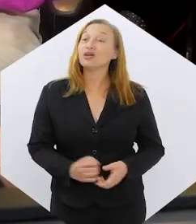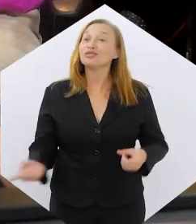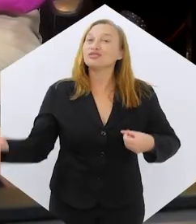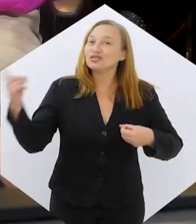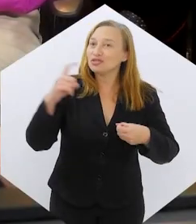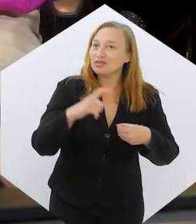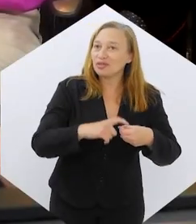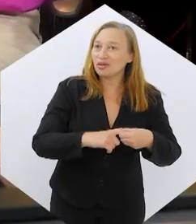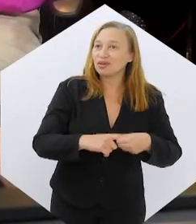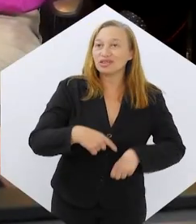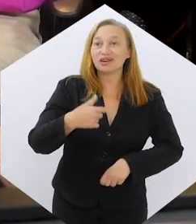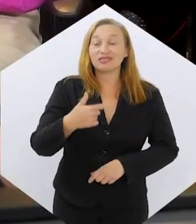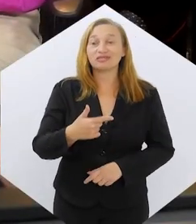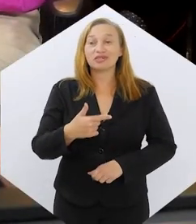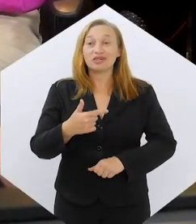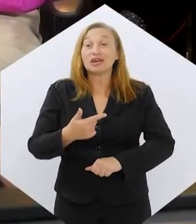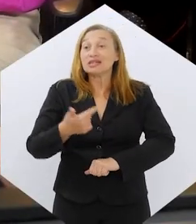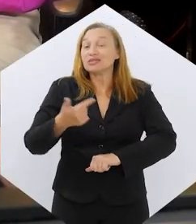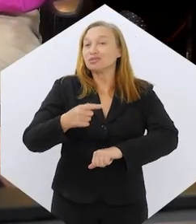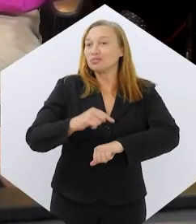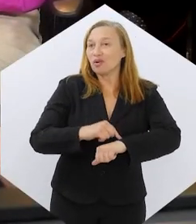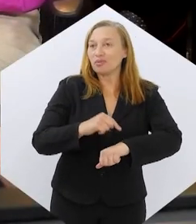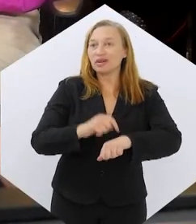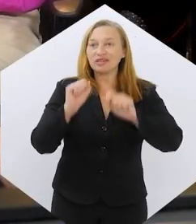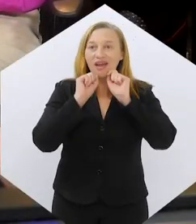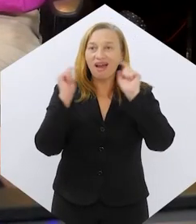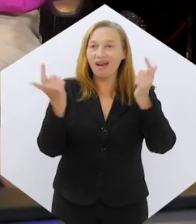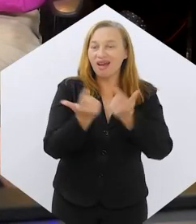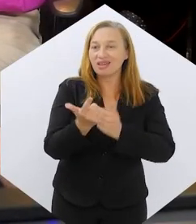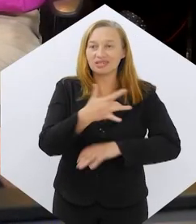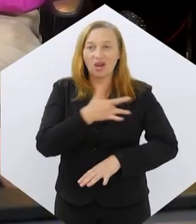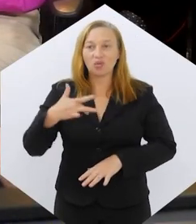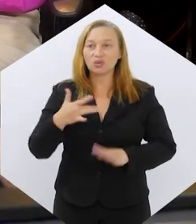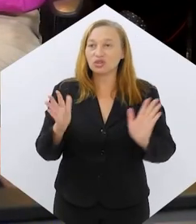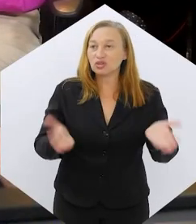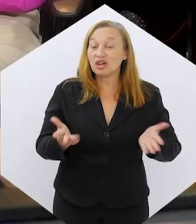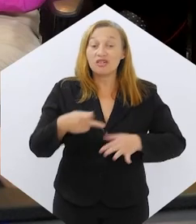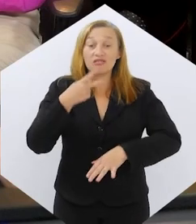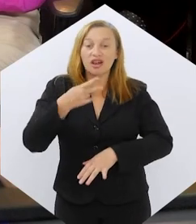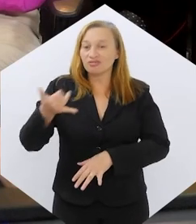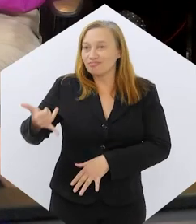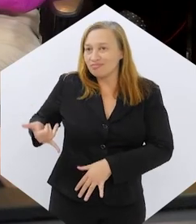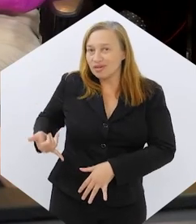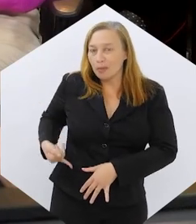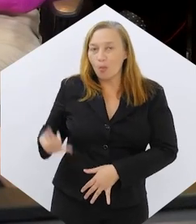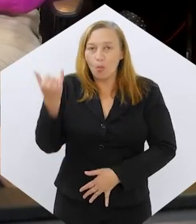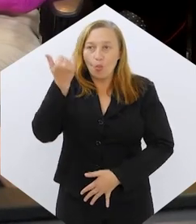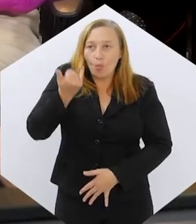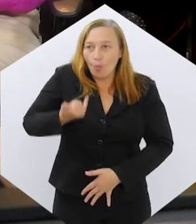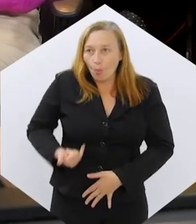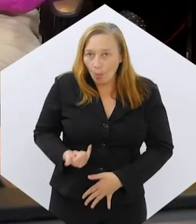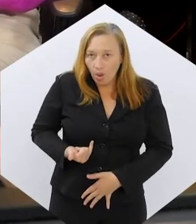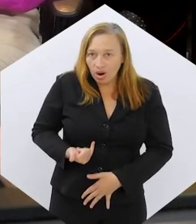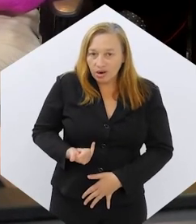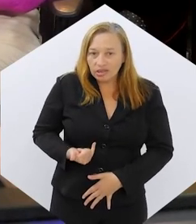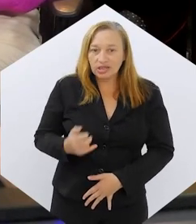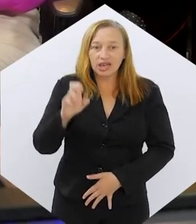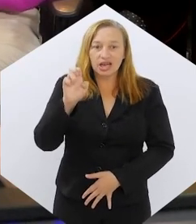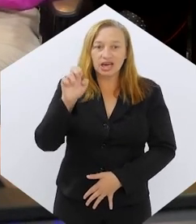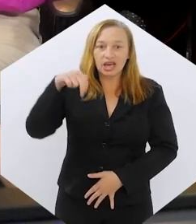Estamos de volta com o segundo bloco do Alerje Saúde de hoje, falando sobre as canetas para emagrecer com a